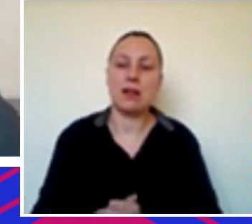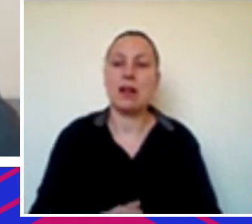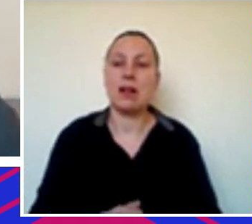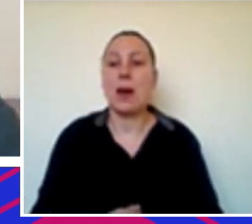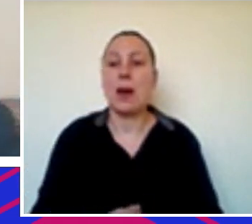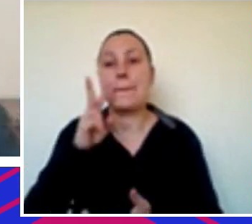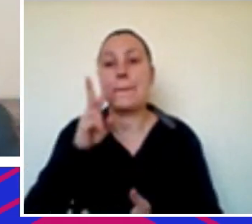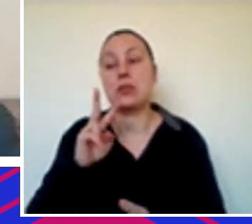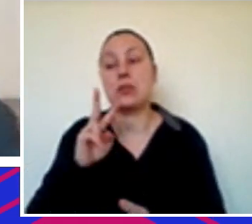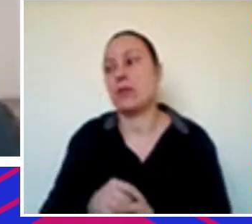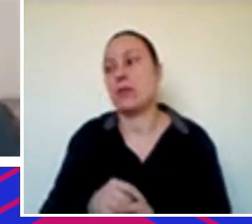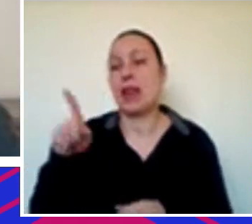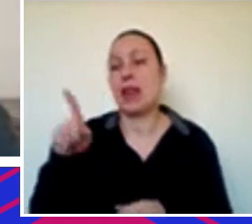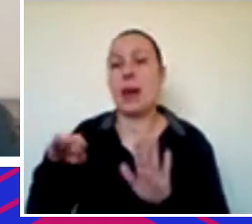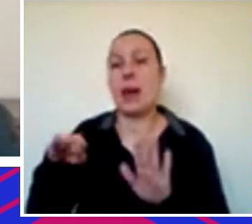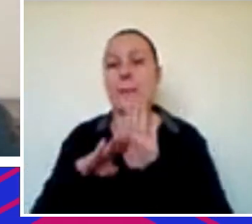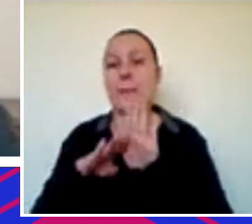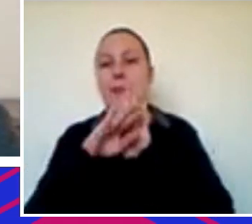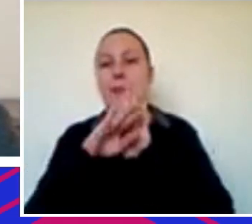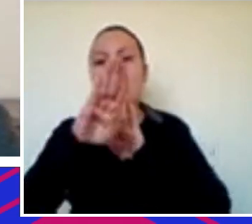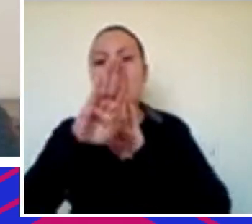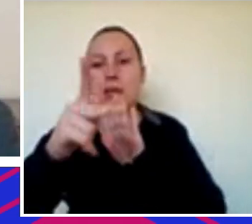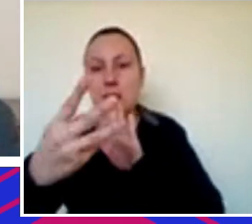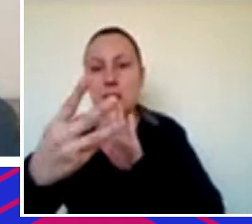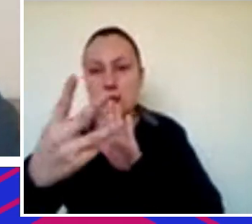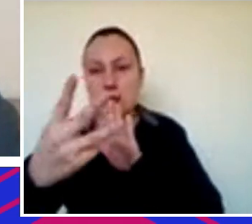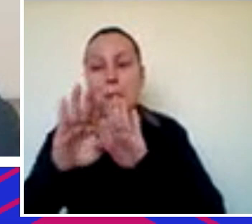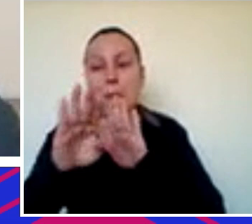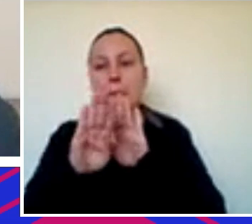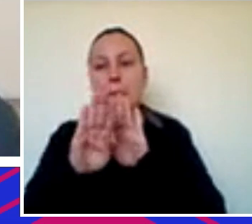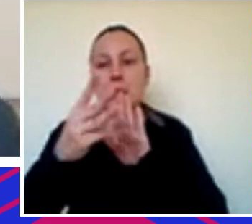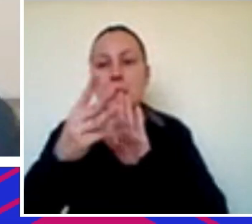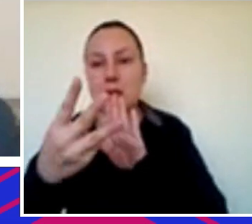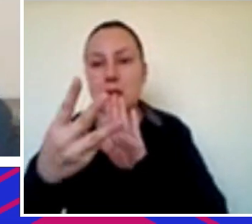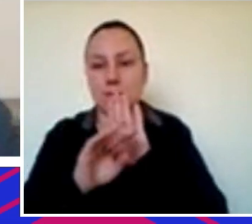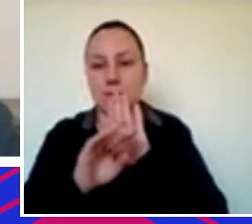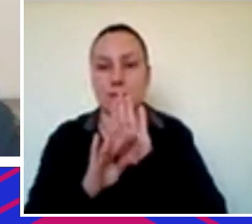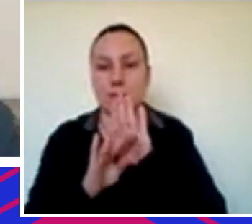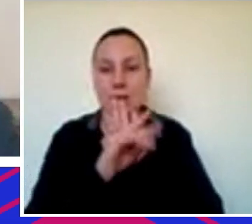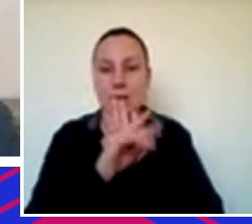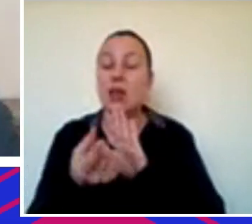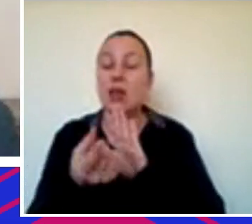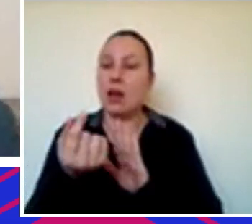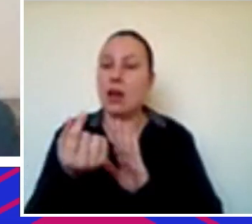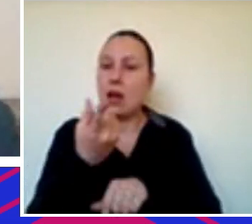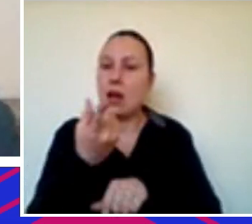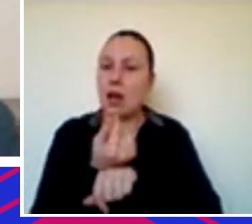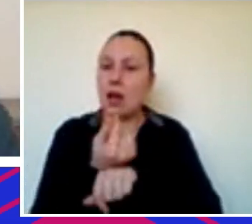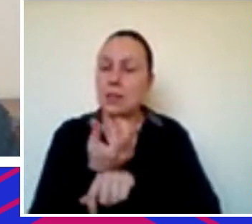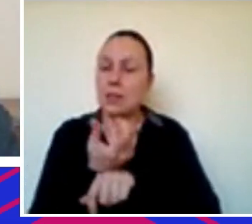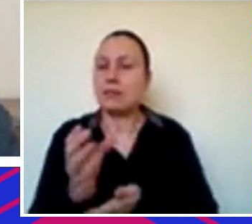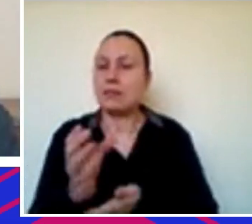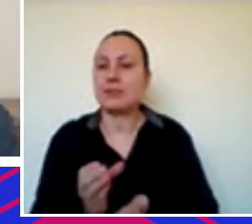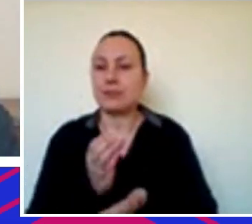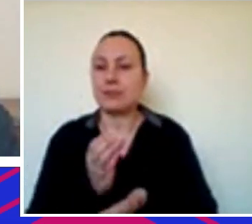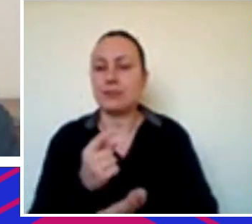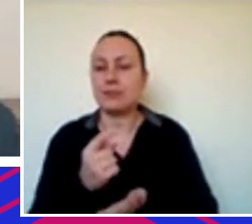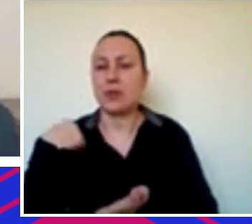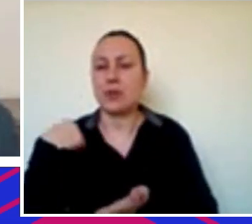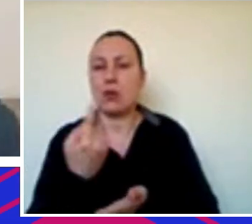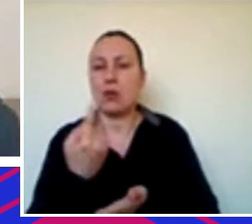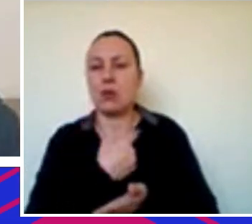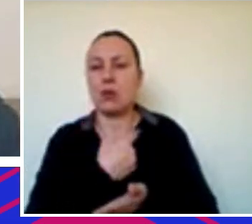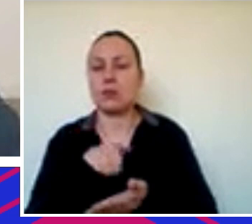super positivo também financiar as empresas já listadas e muito capital vindo para o nosso universo de capital